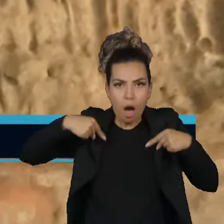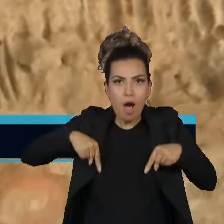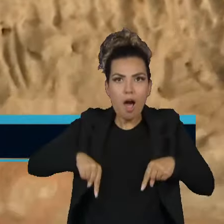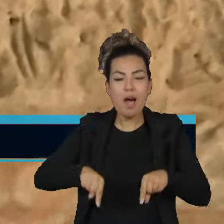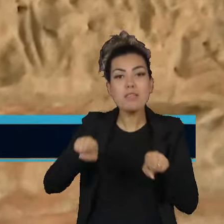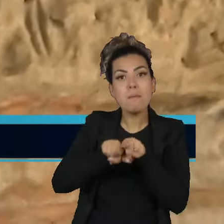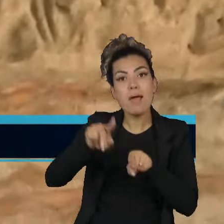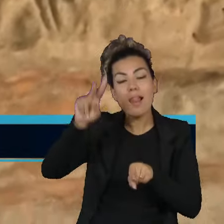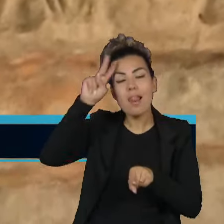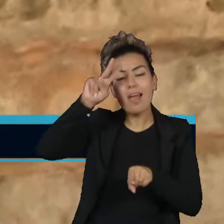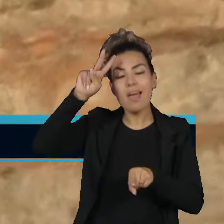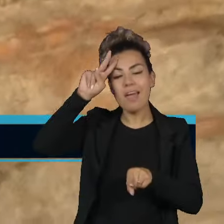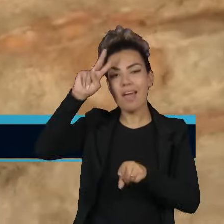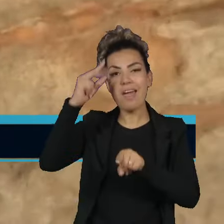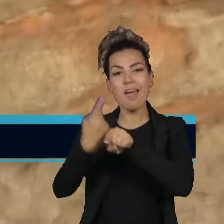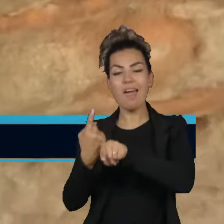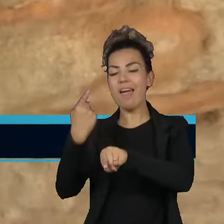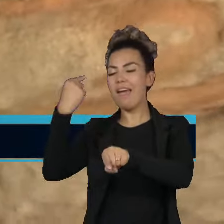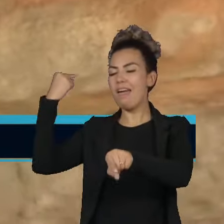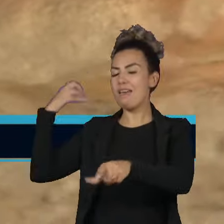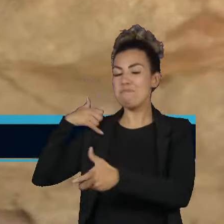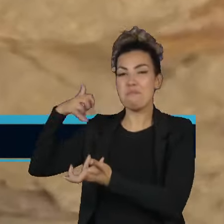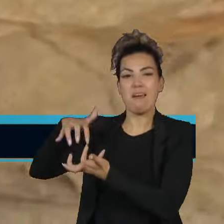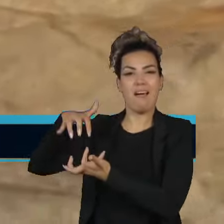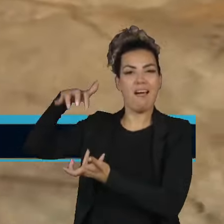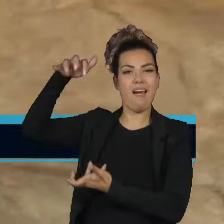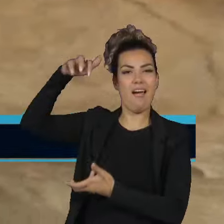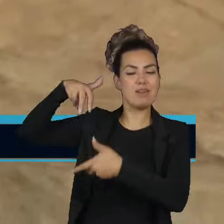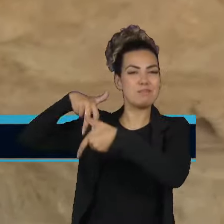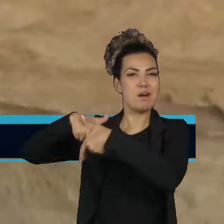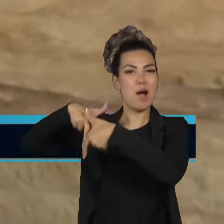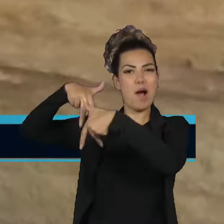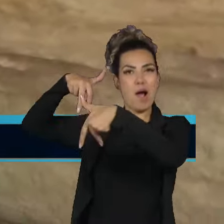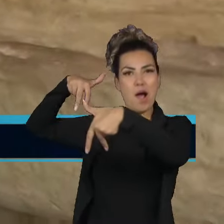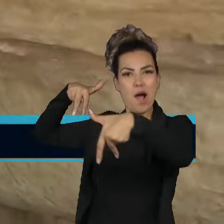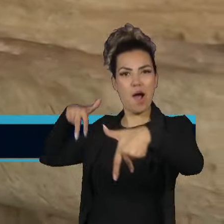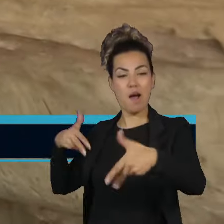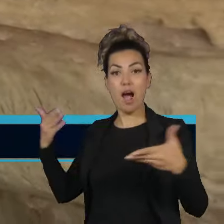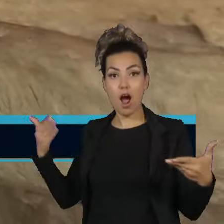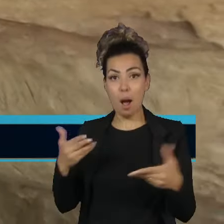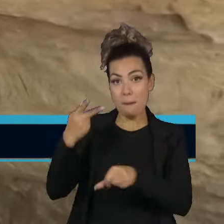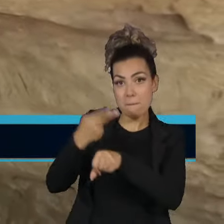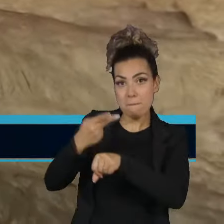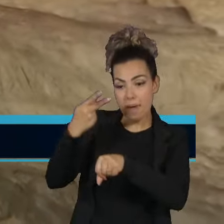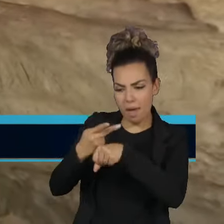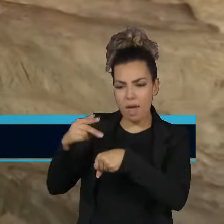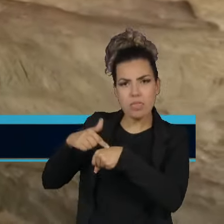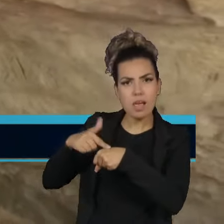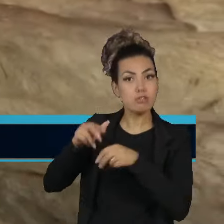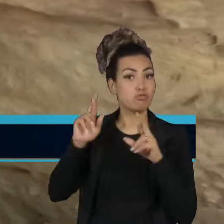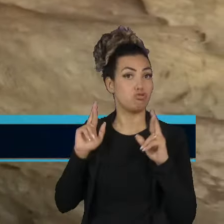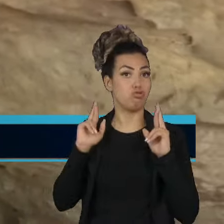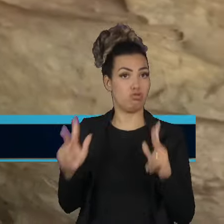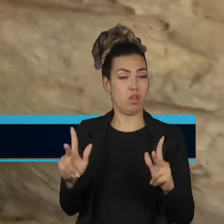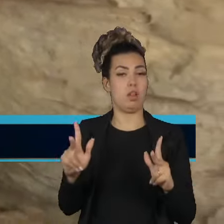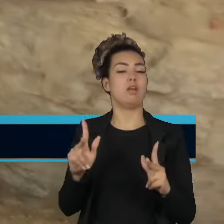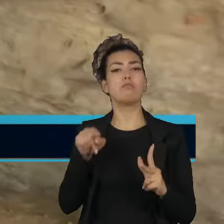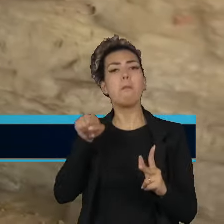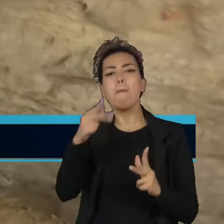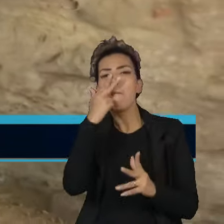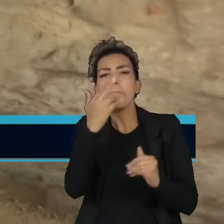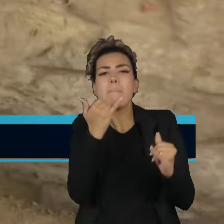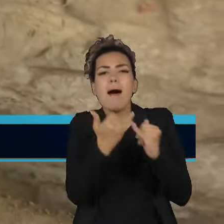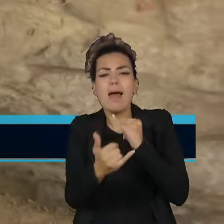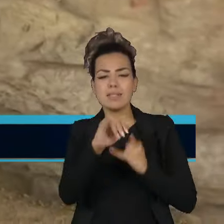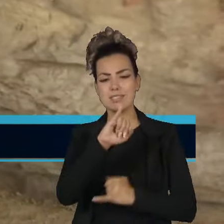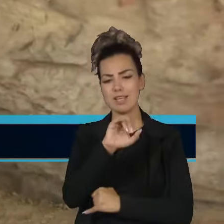anciões para serem gravados em poliuretano, um material parecido com o isopor. A tecnologia mais